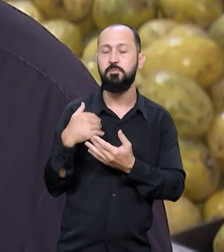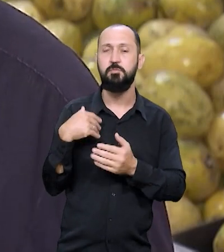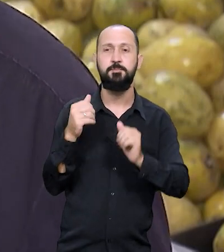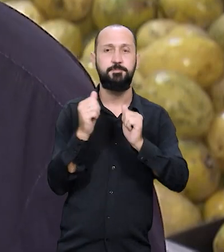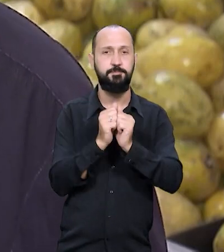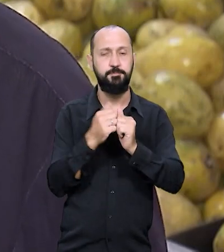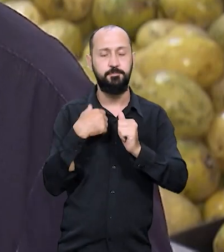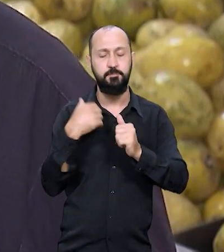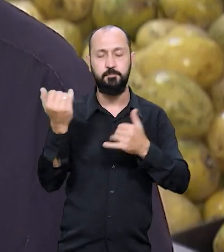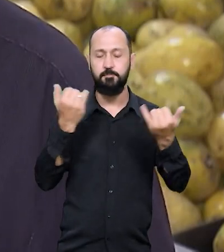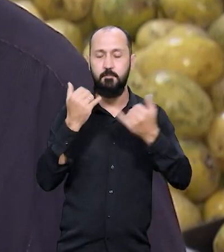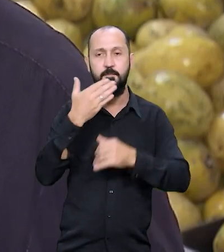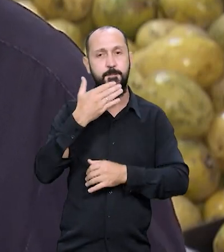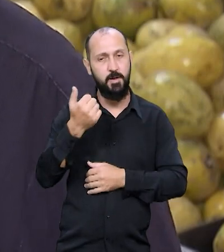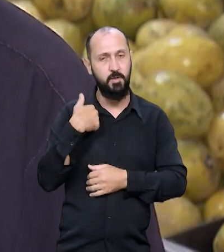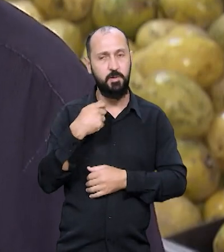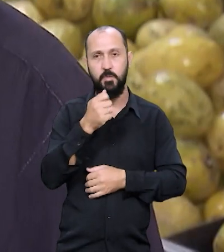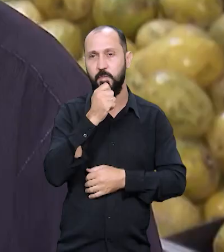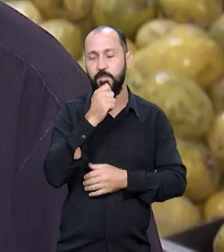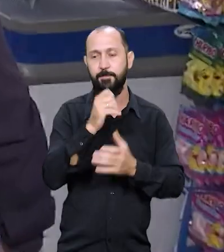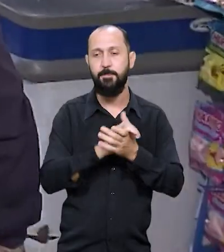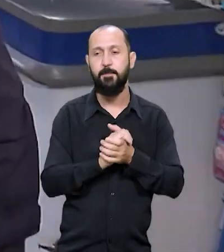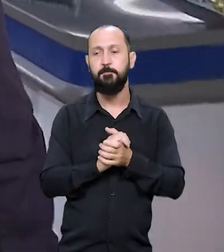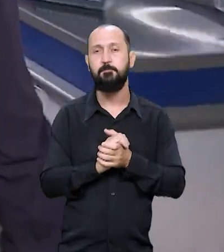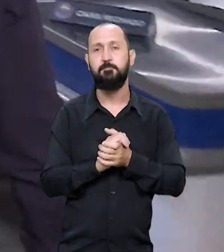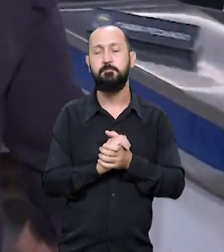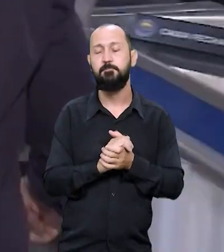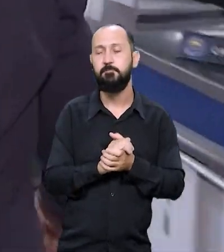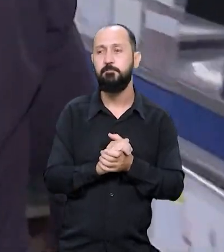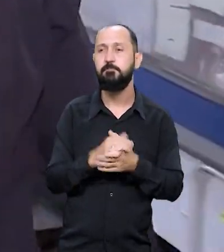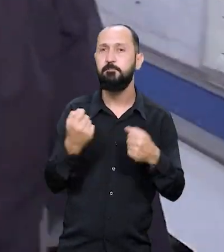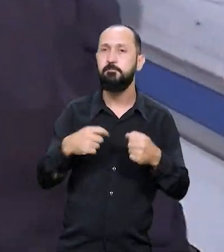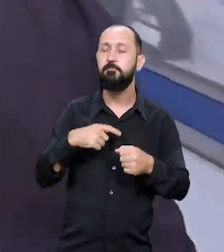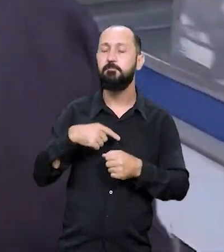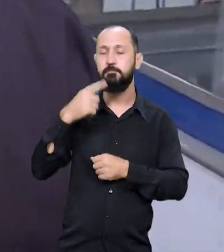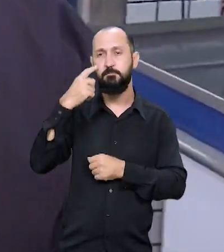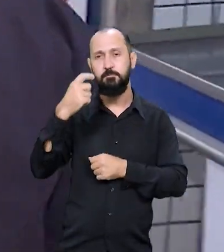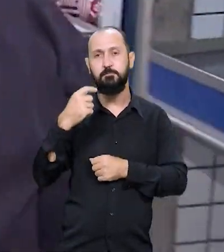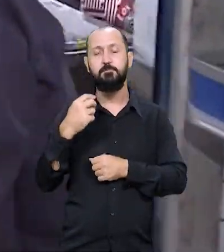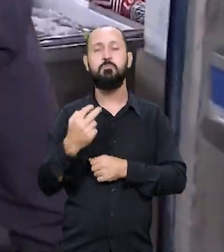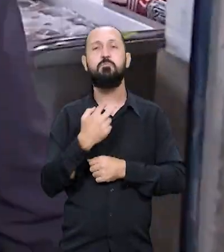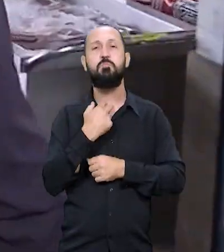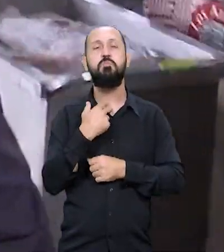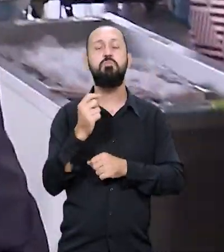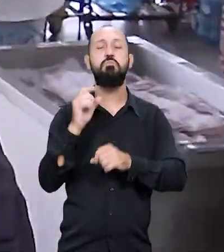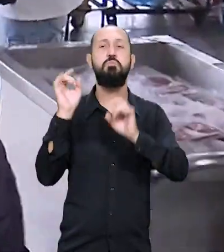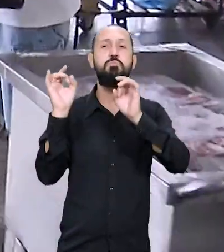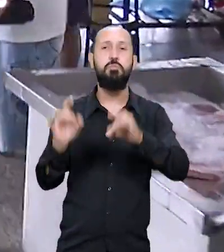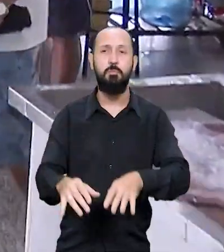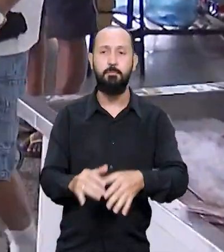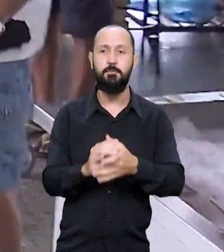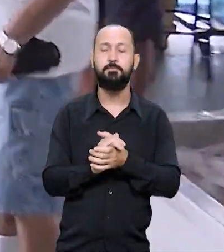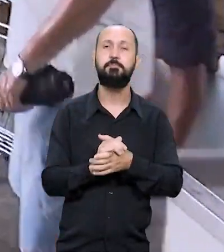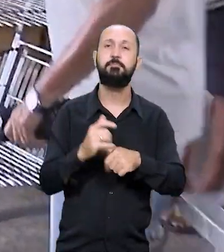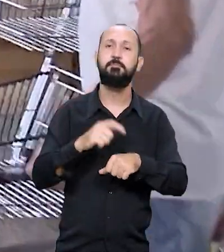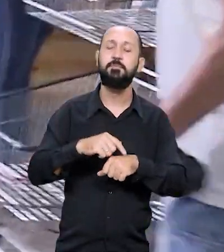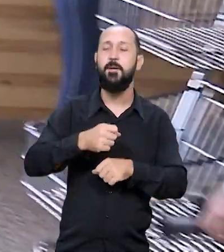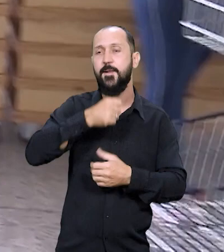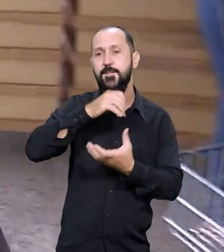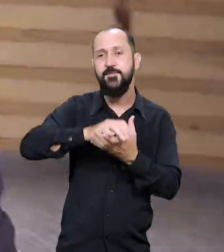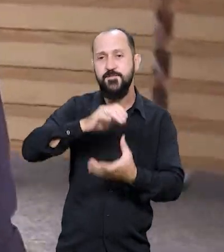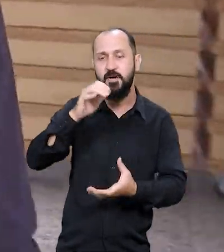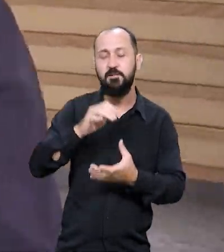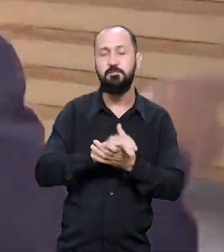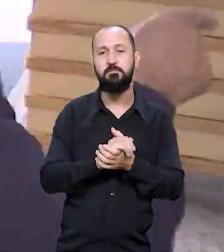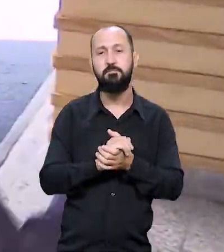ao meu lado, me atualizo melhor ainda. É aquela coisa, tem que ter interesse, não dá para entregar os pontos. E quanto